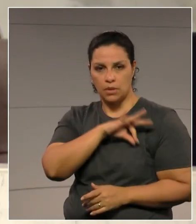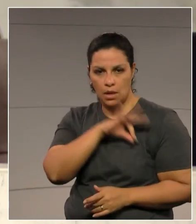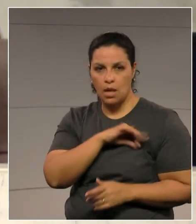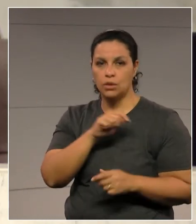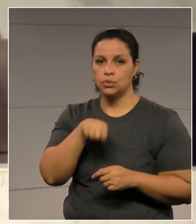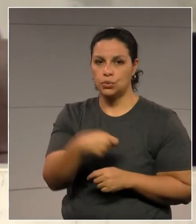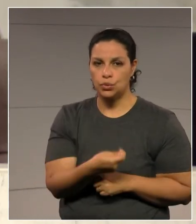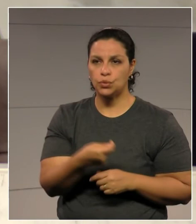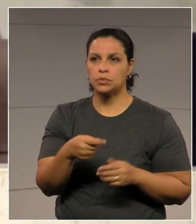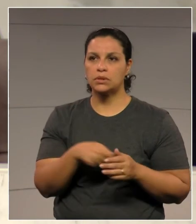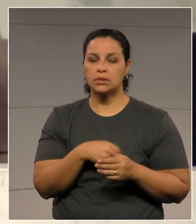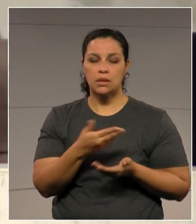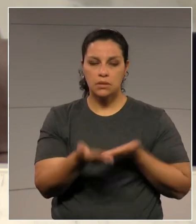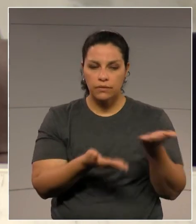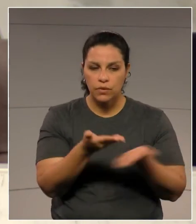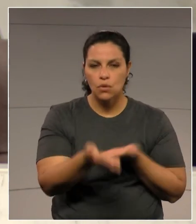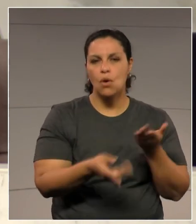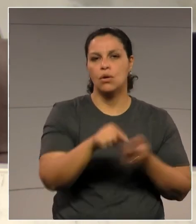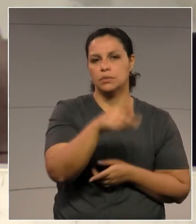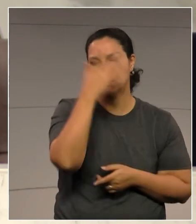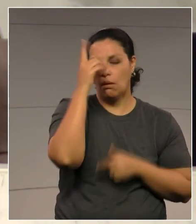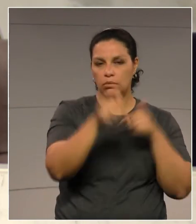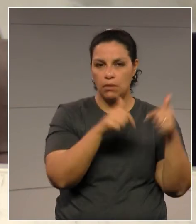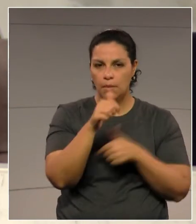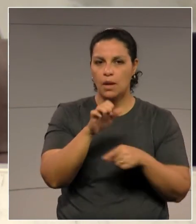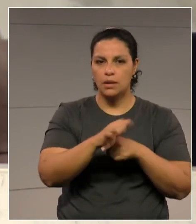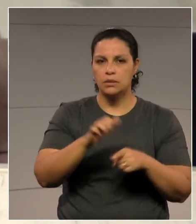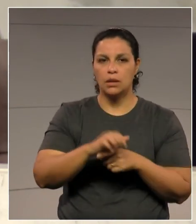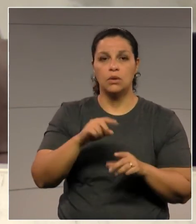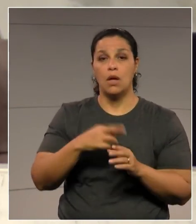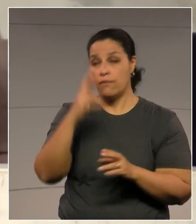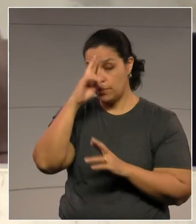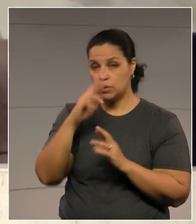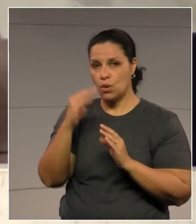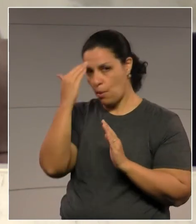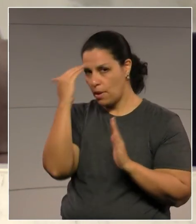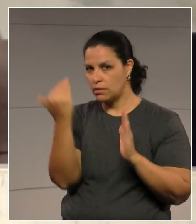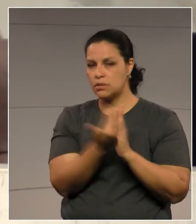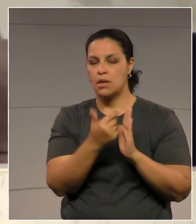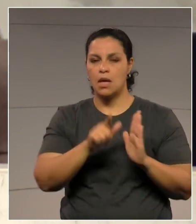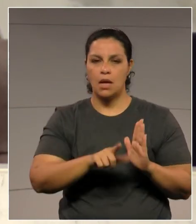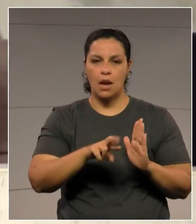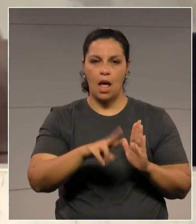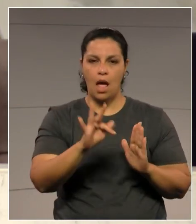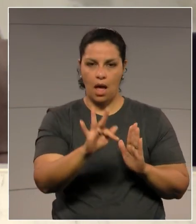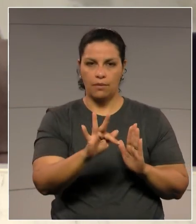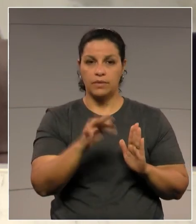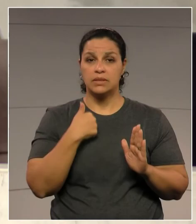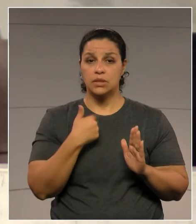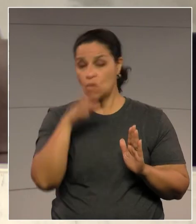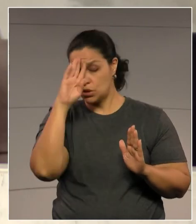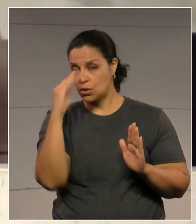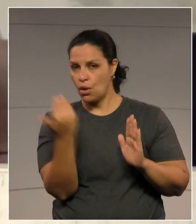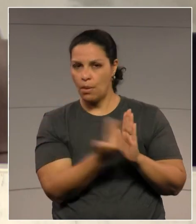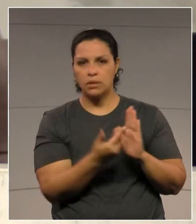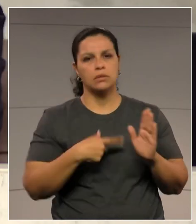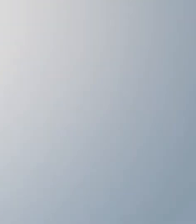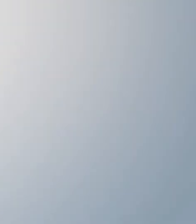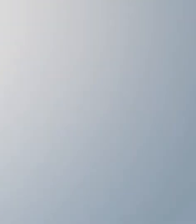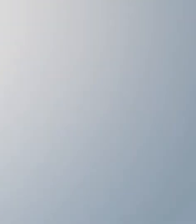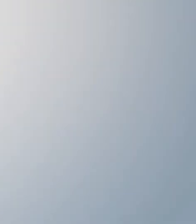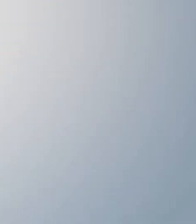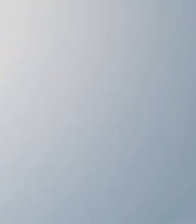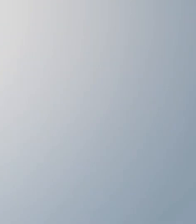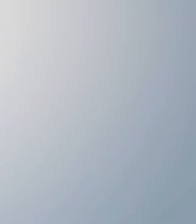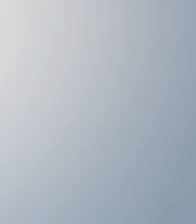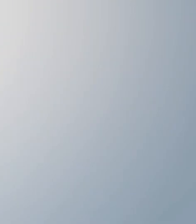a servidores ou carreira de servidores, que vale a LRF. O que vale é o seguinte, se for concedido é crime. Satisfeito. Obrigado.